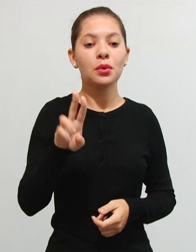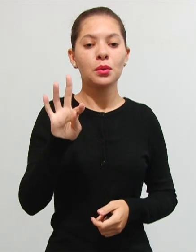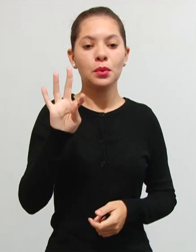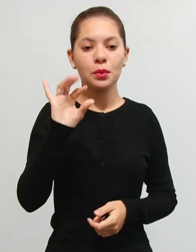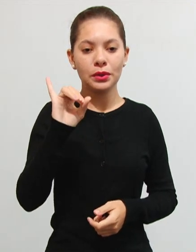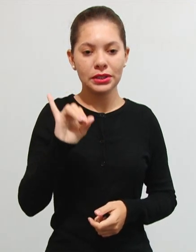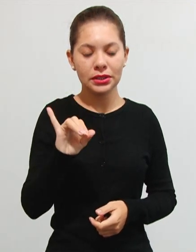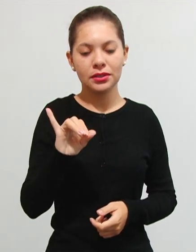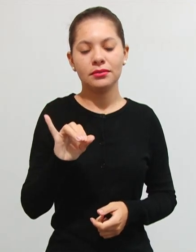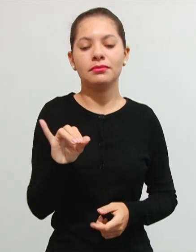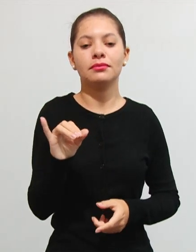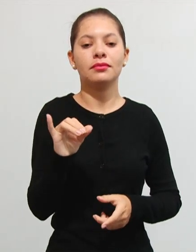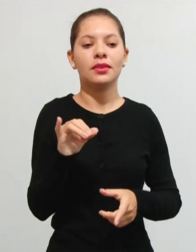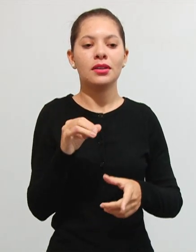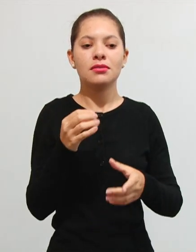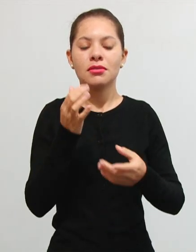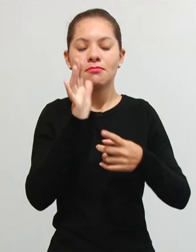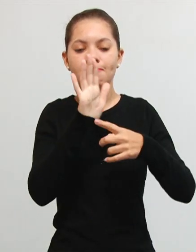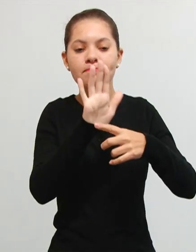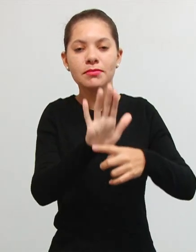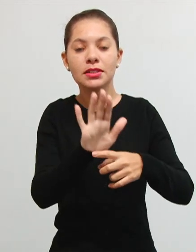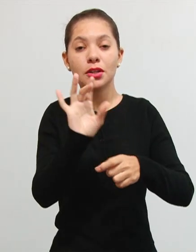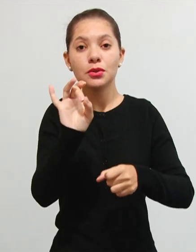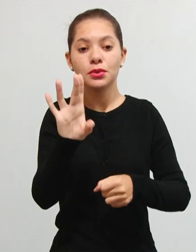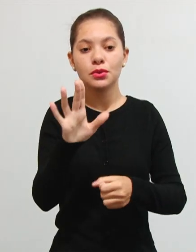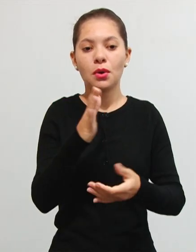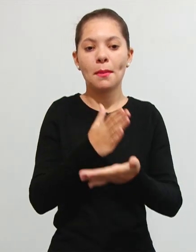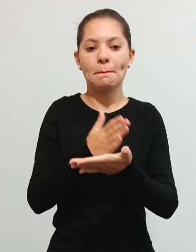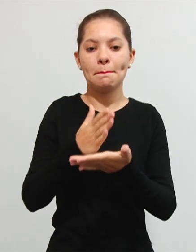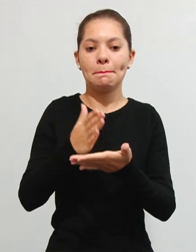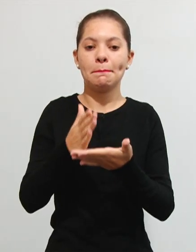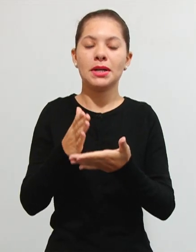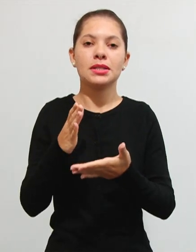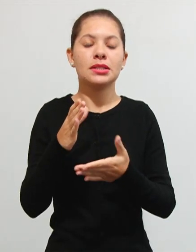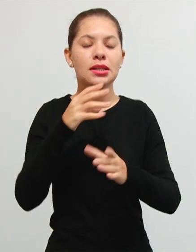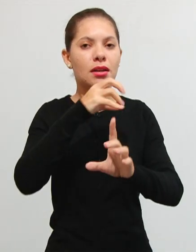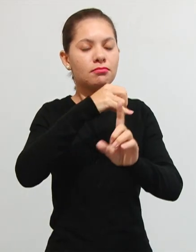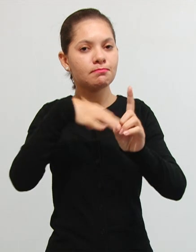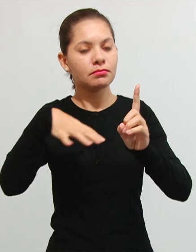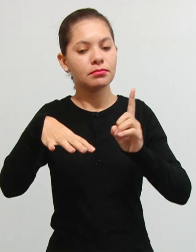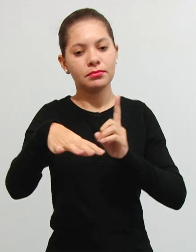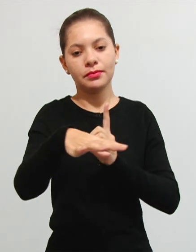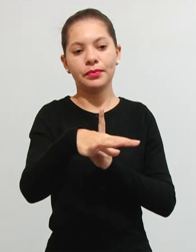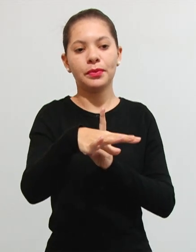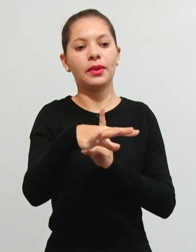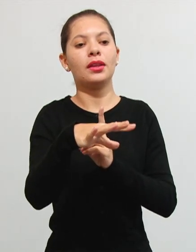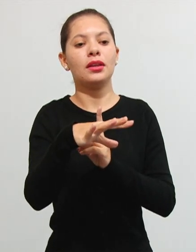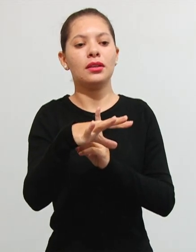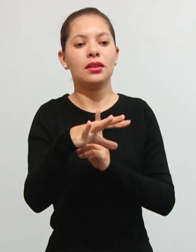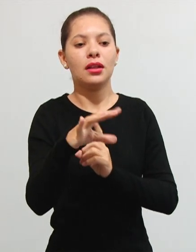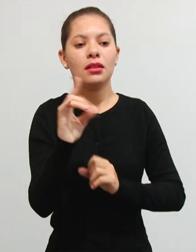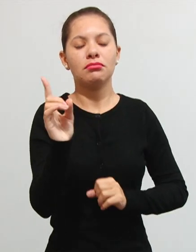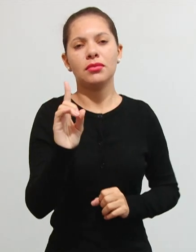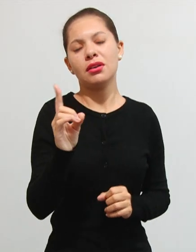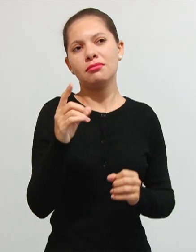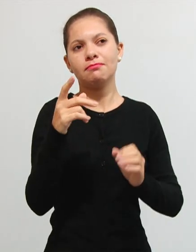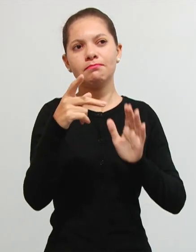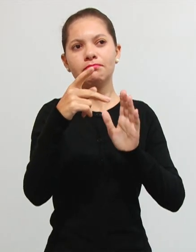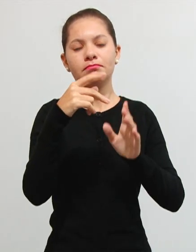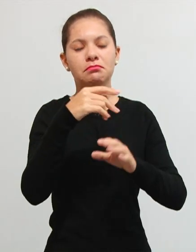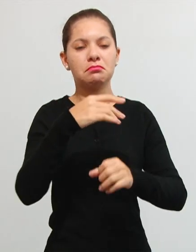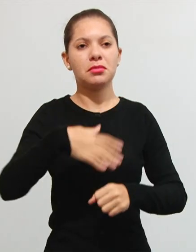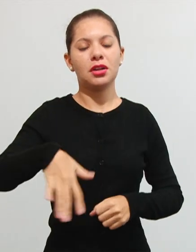São prestados apenas a determinada parcela da sociedade e não para todos.